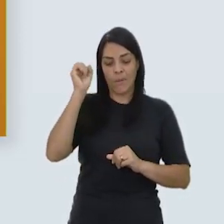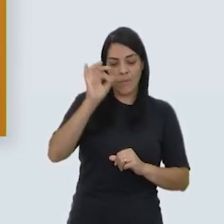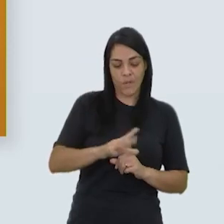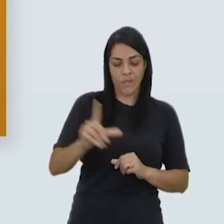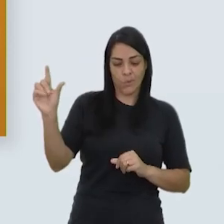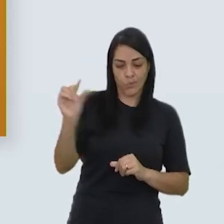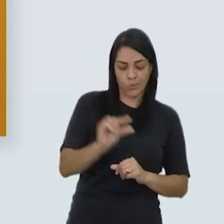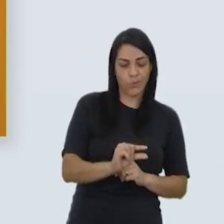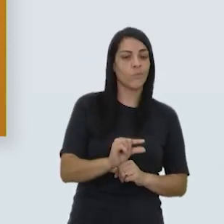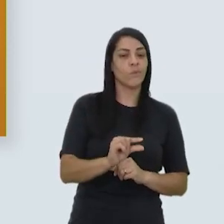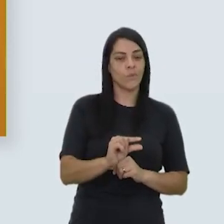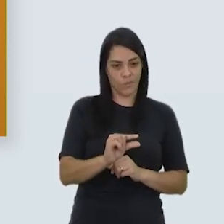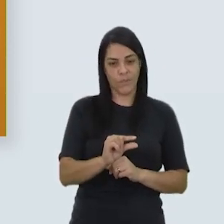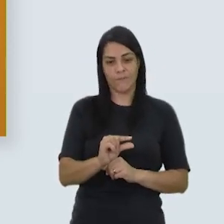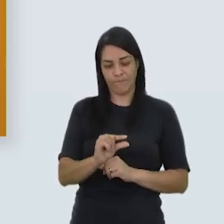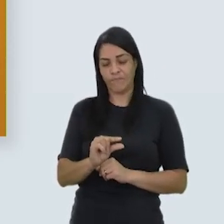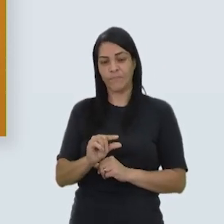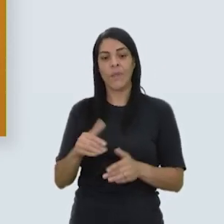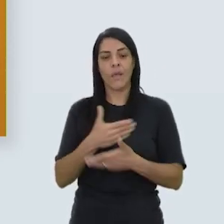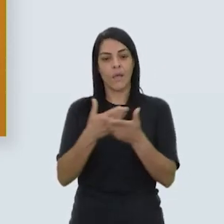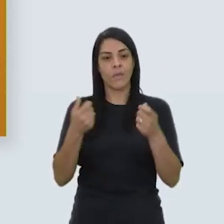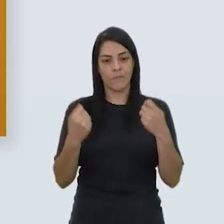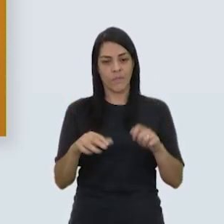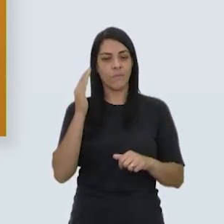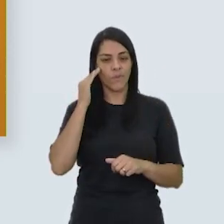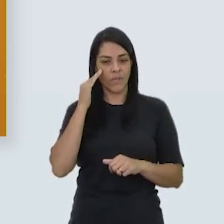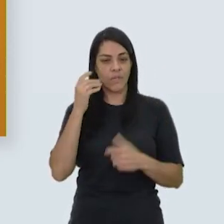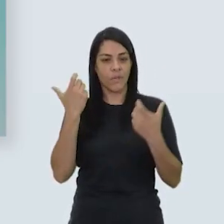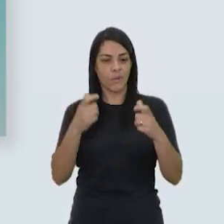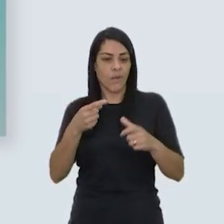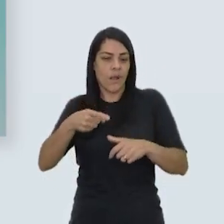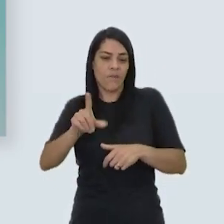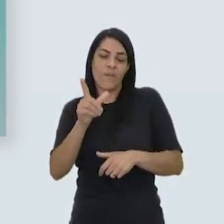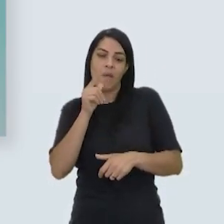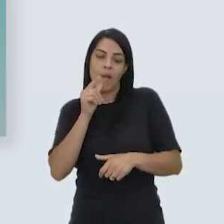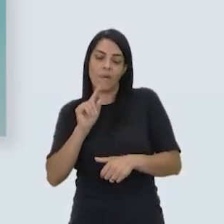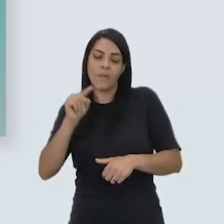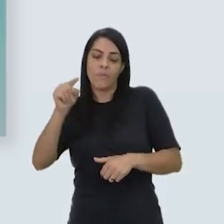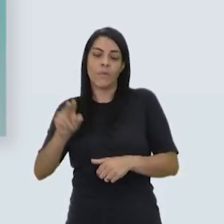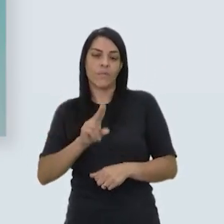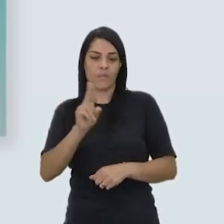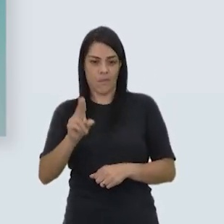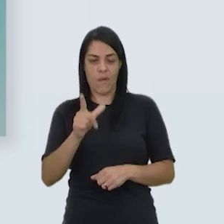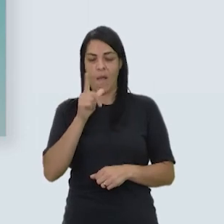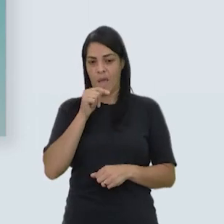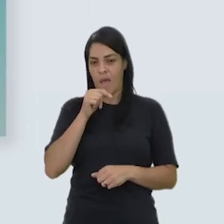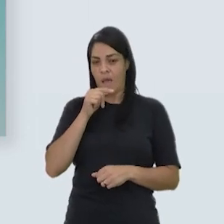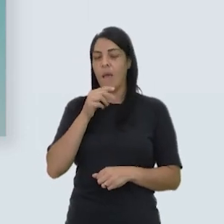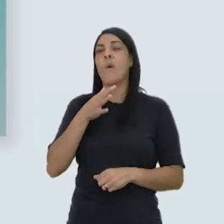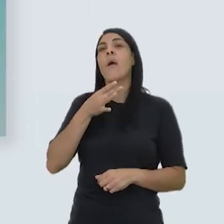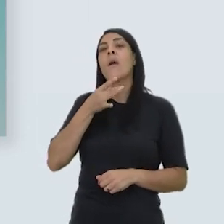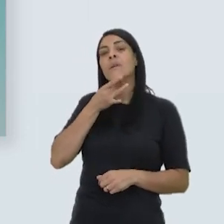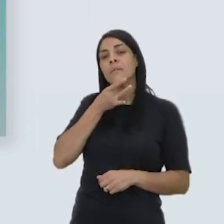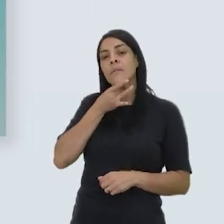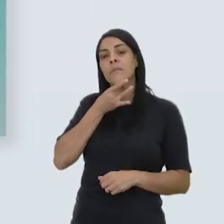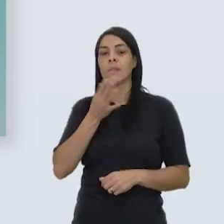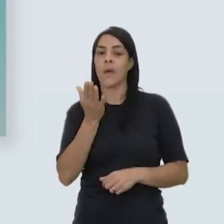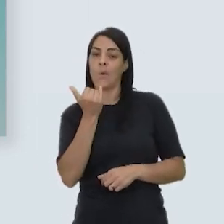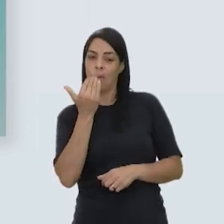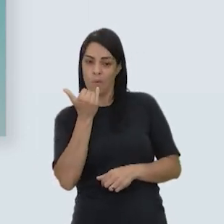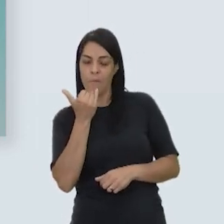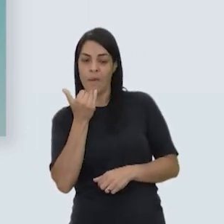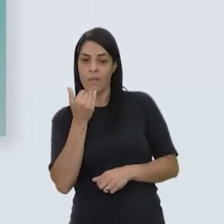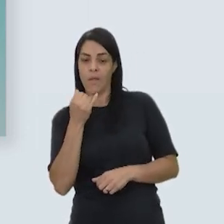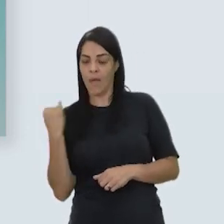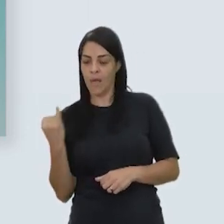para onde vai a água logo depois que a utilizamos. A água que bebemos para matar a sede que está na comida que comemos é